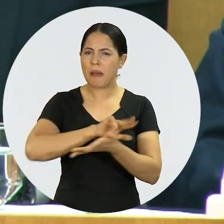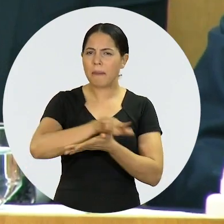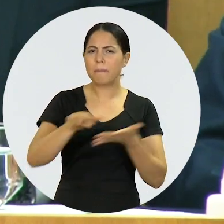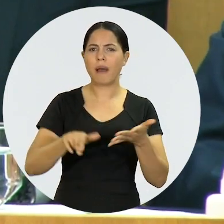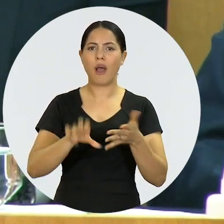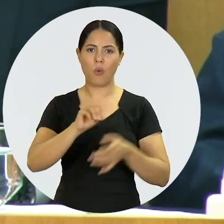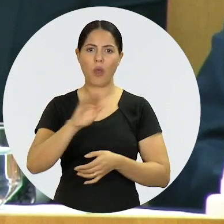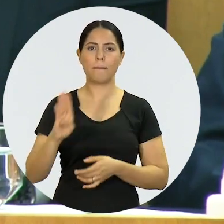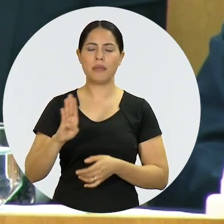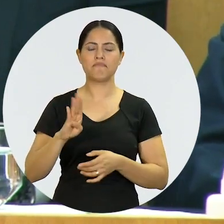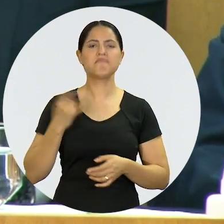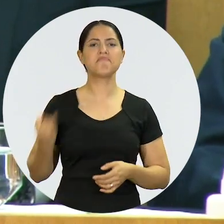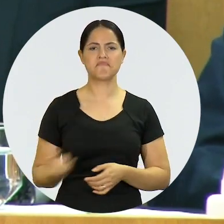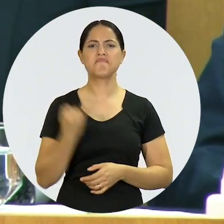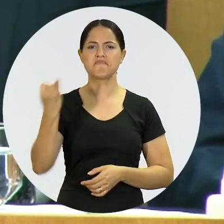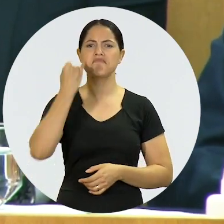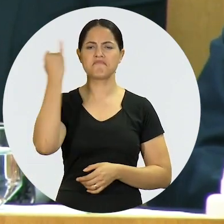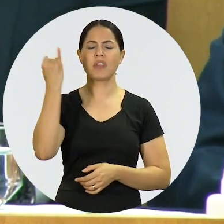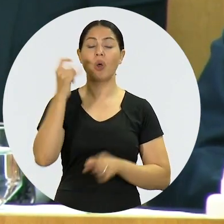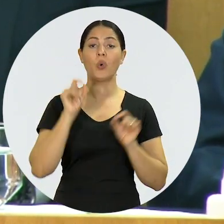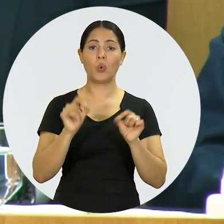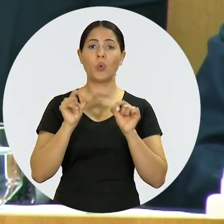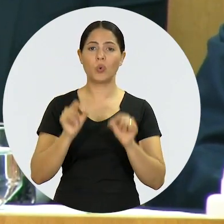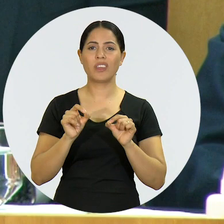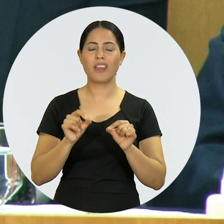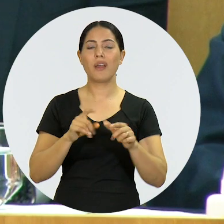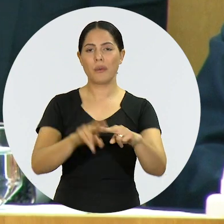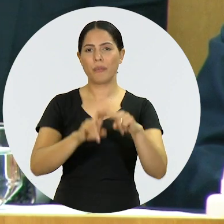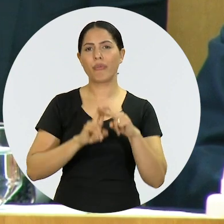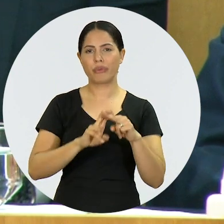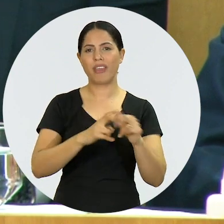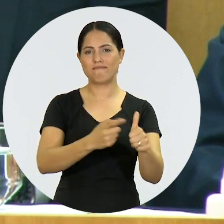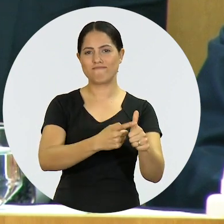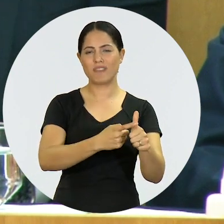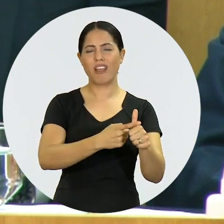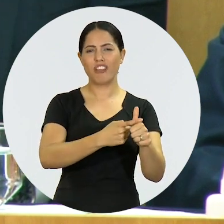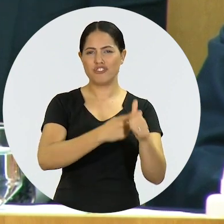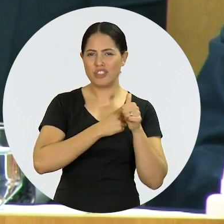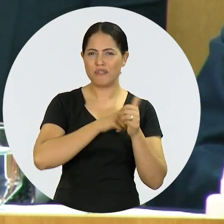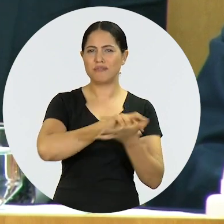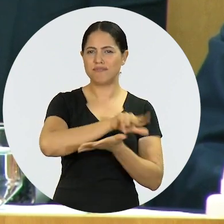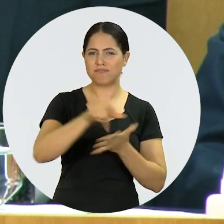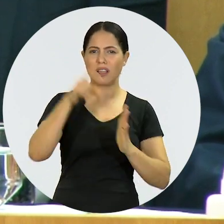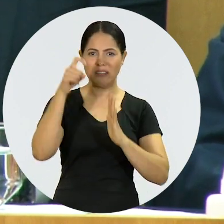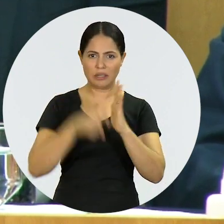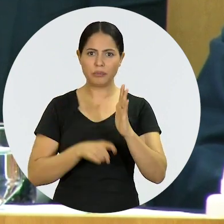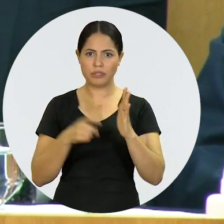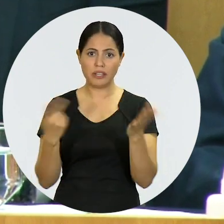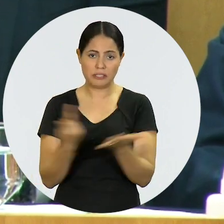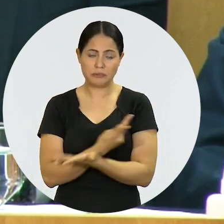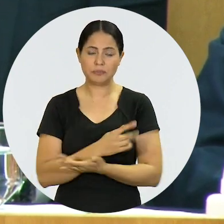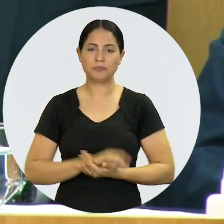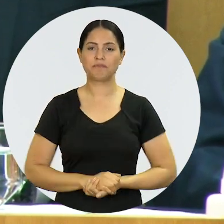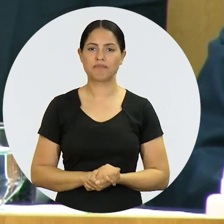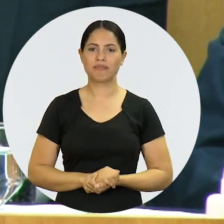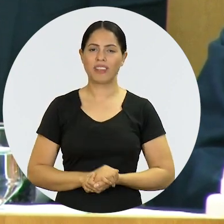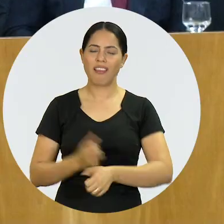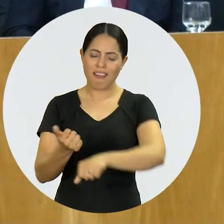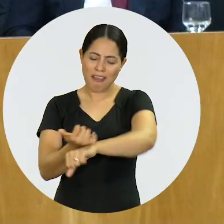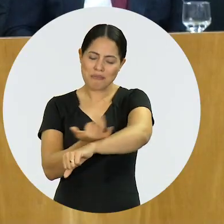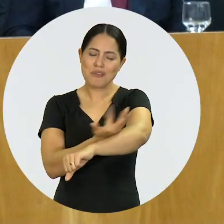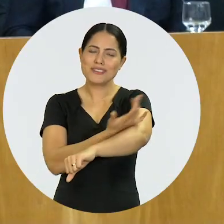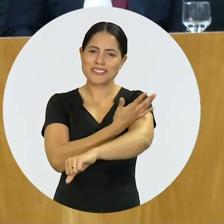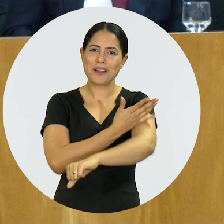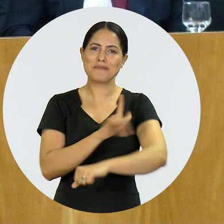caixas de assistência, como todo o sistema OAB, tamanha era a dívida tributária que poderia ser criada dentro daquele momento.